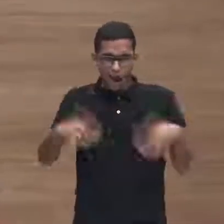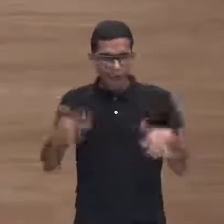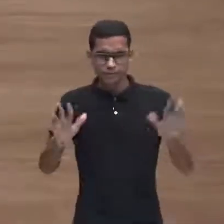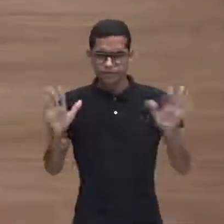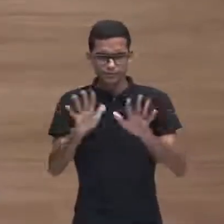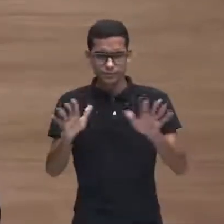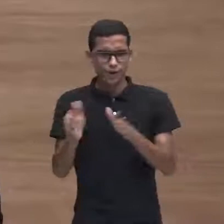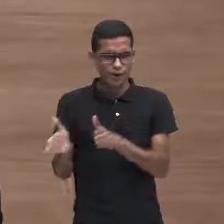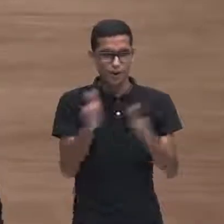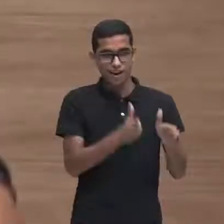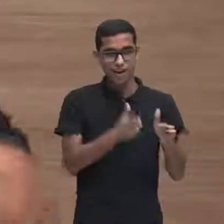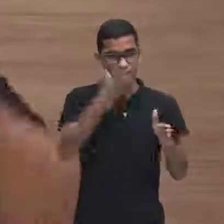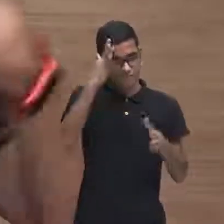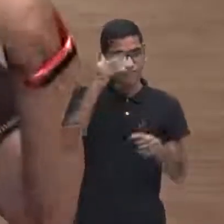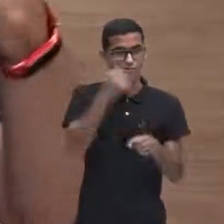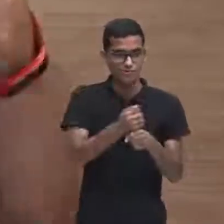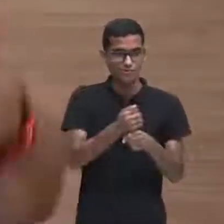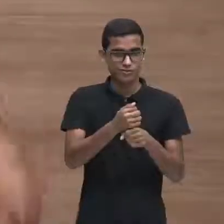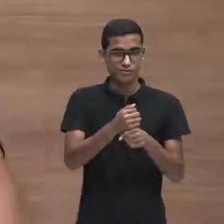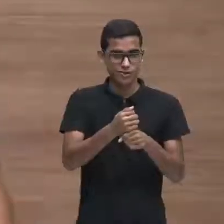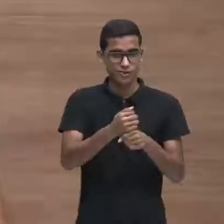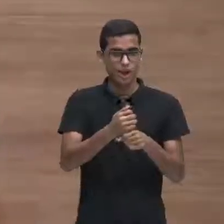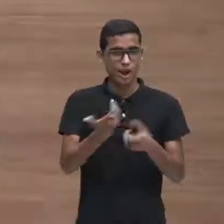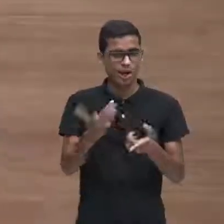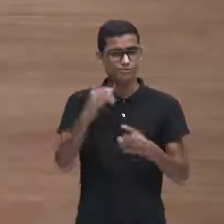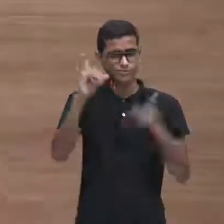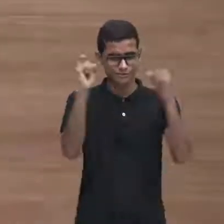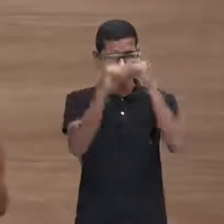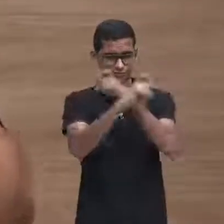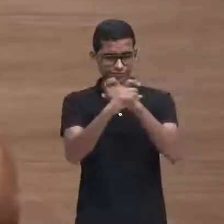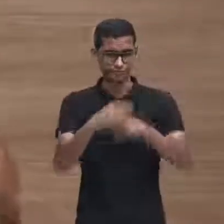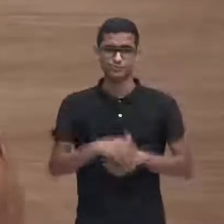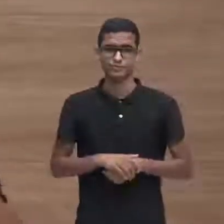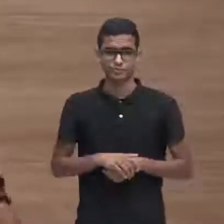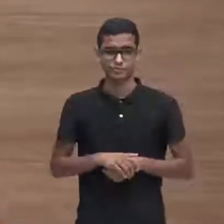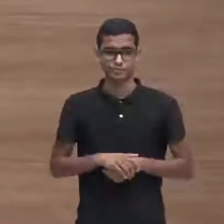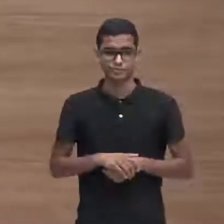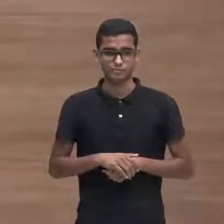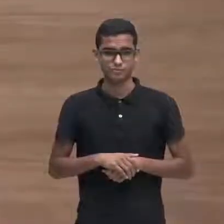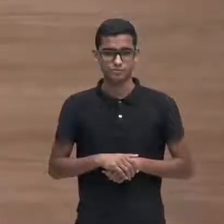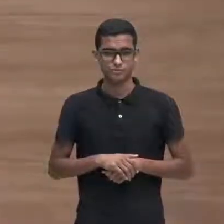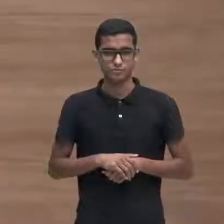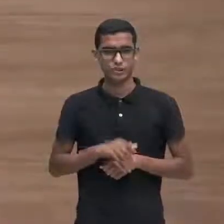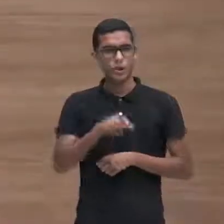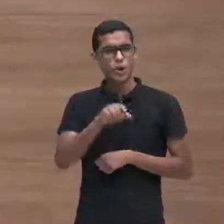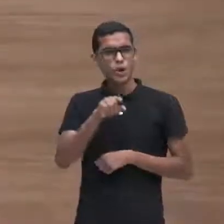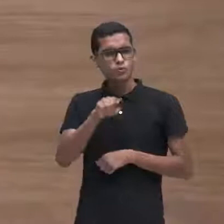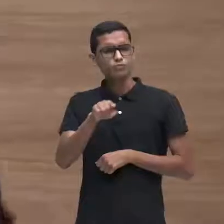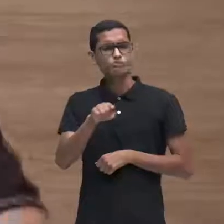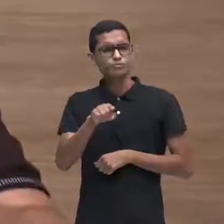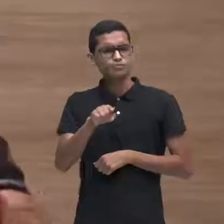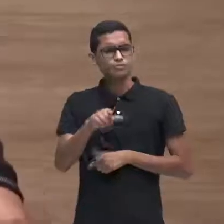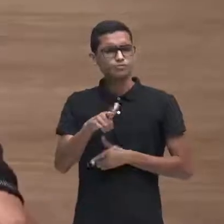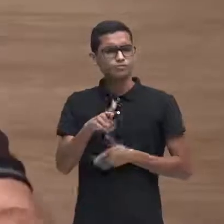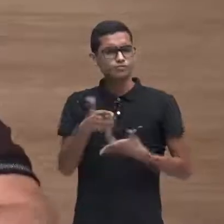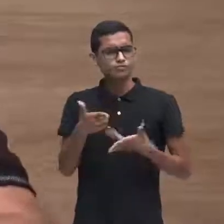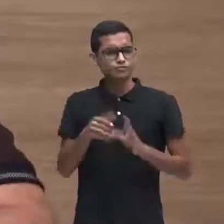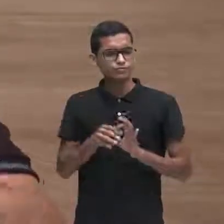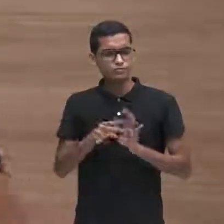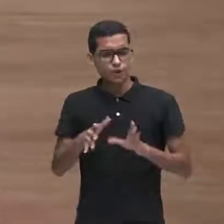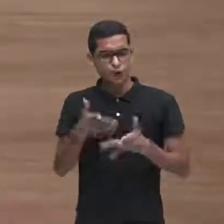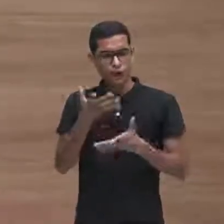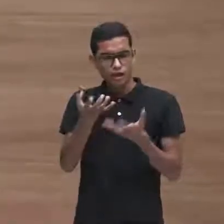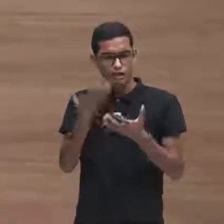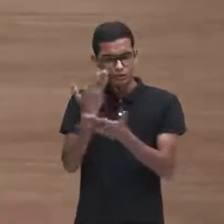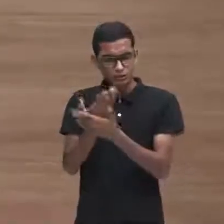é isso é se você por exemplo se você se predispõe a estudar ou a